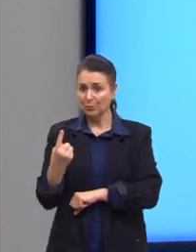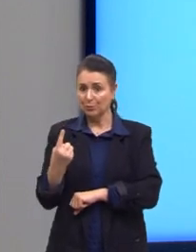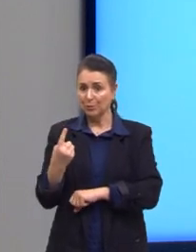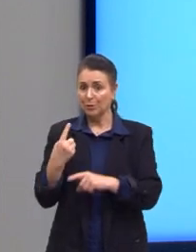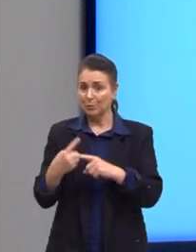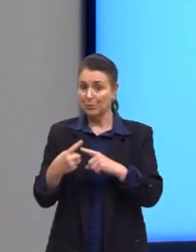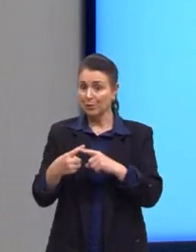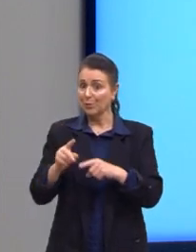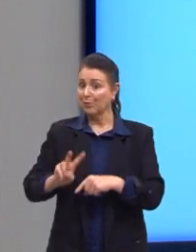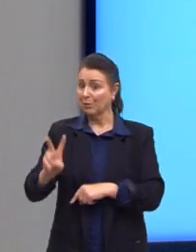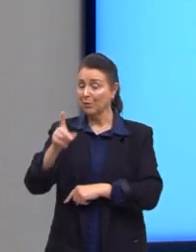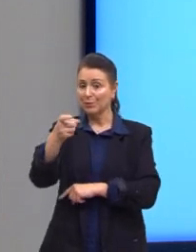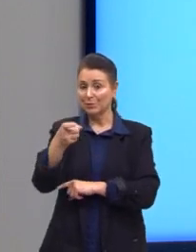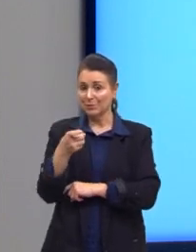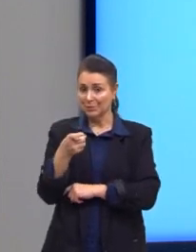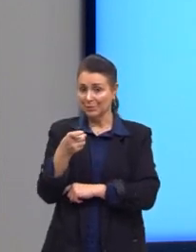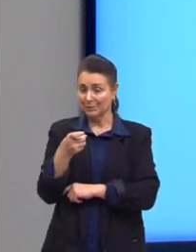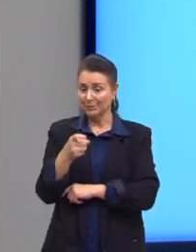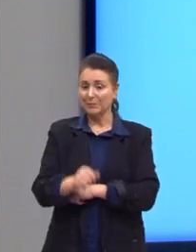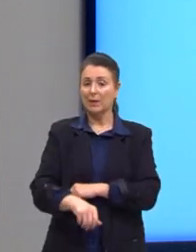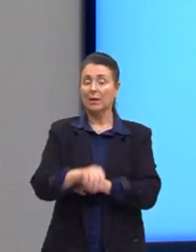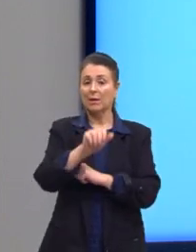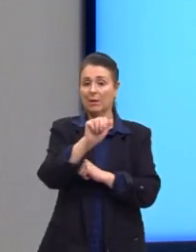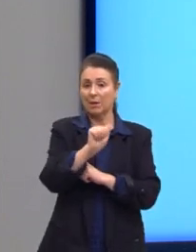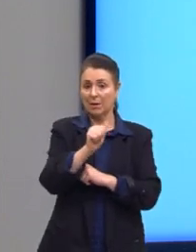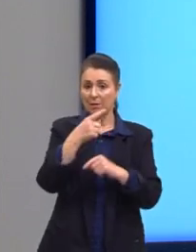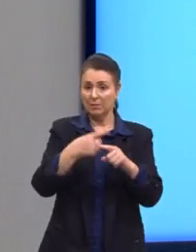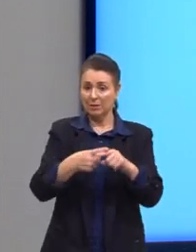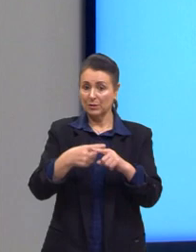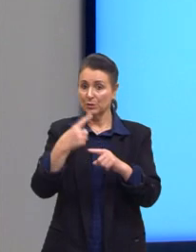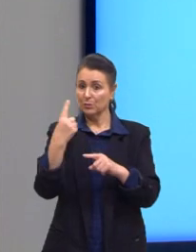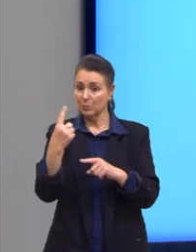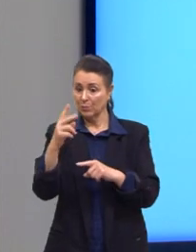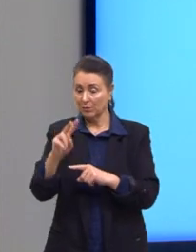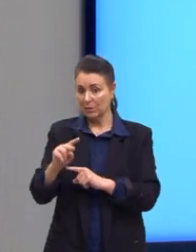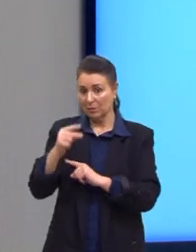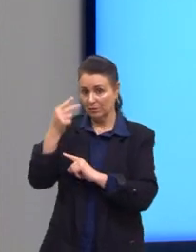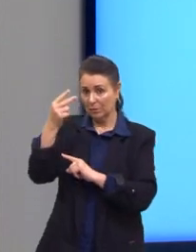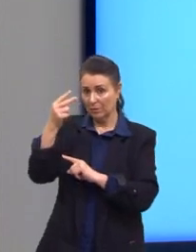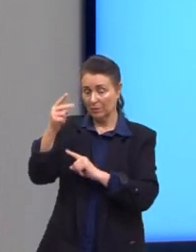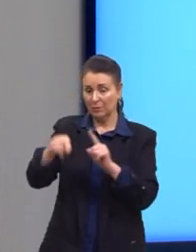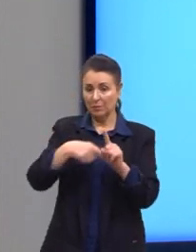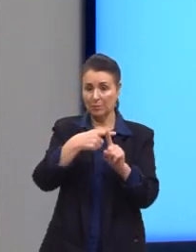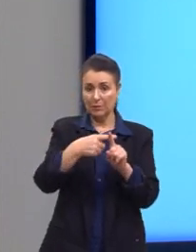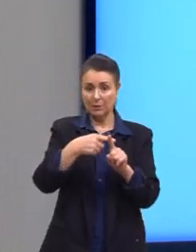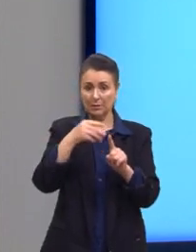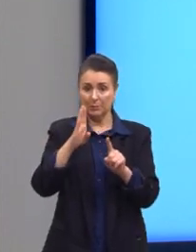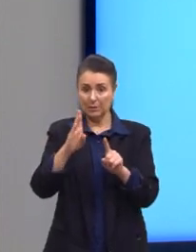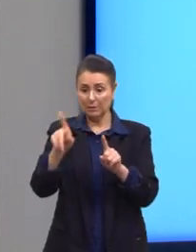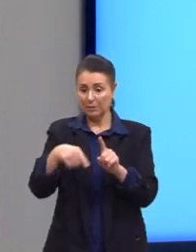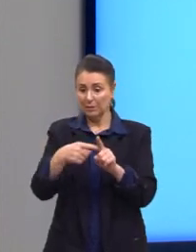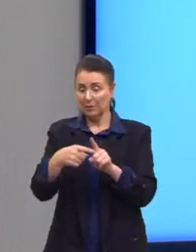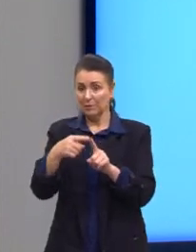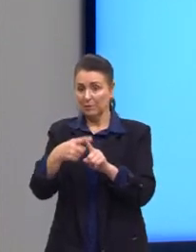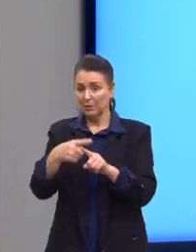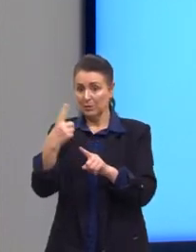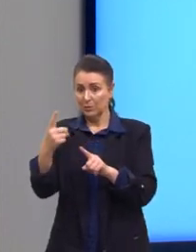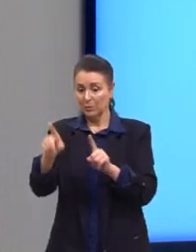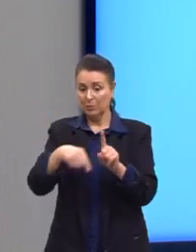par ordenado. Então, teríamos a vezes 1² mais b vezes 1 mais c.